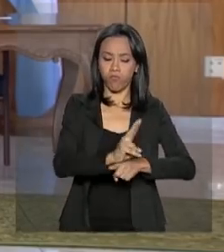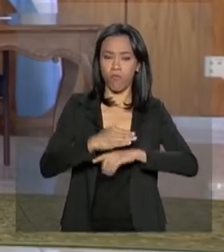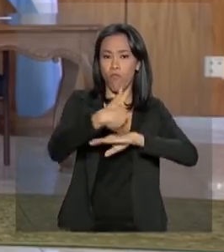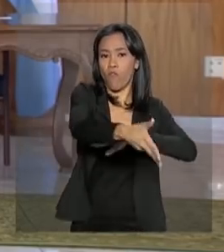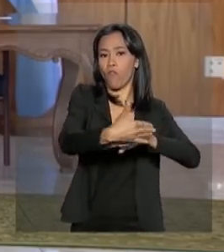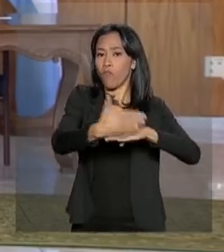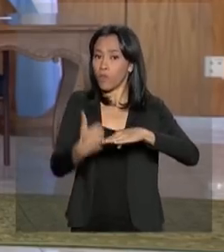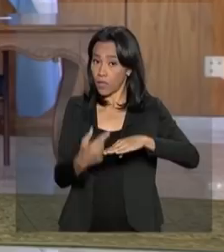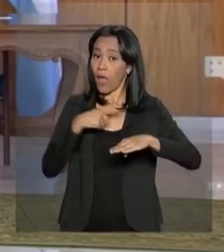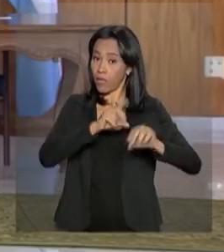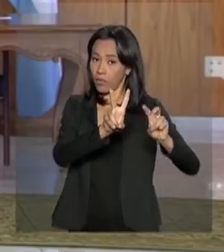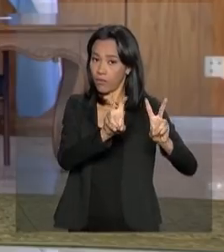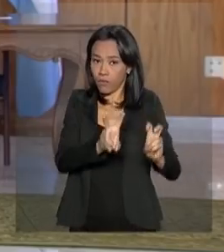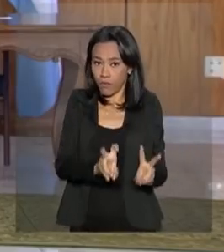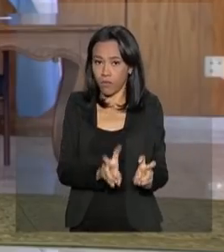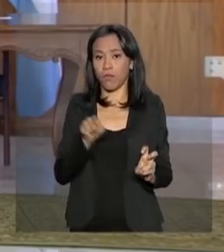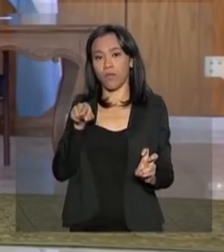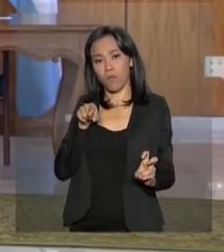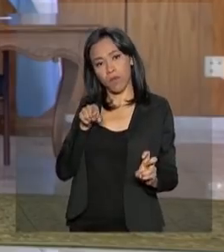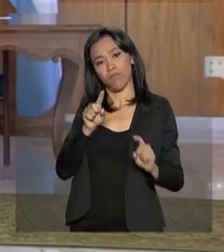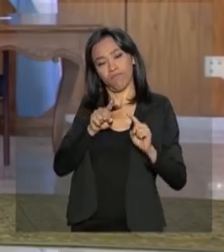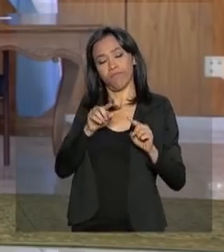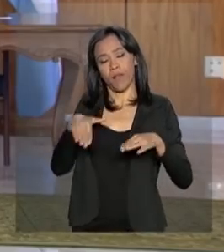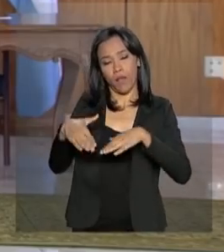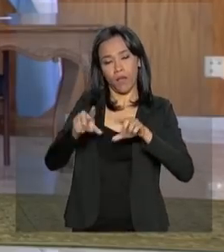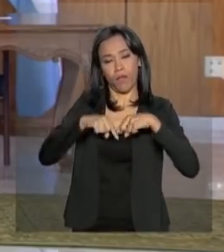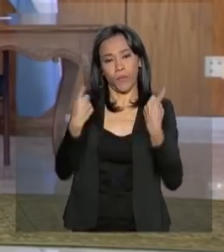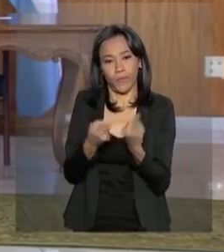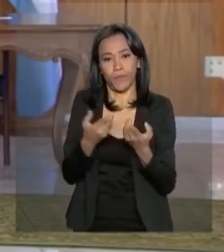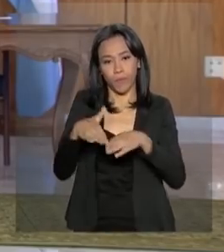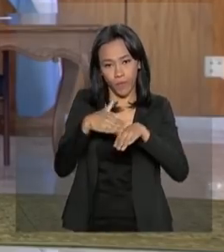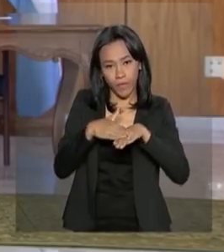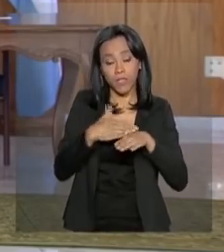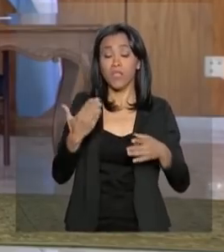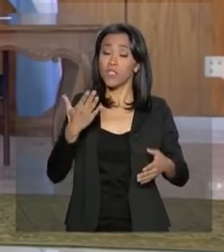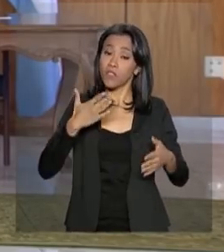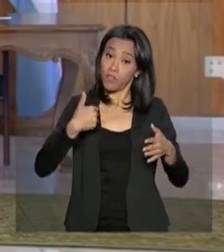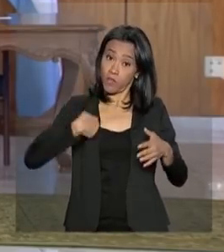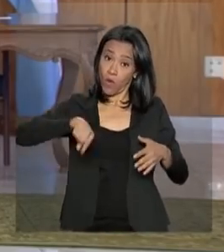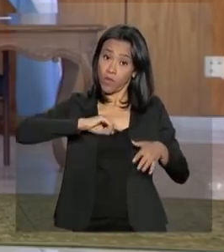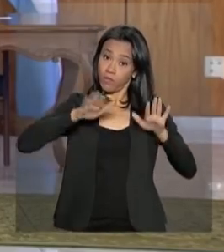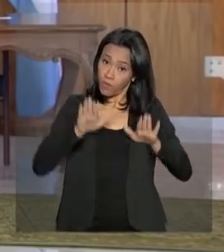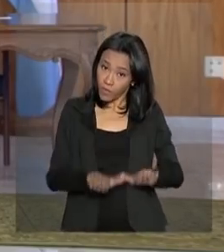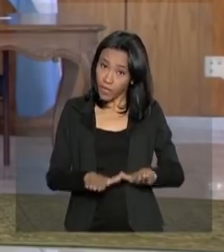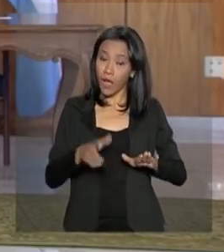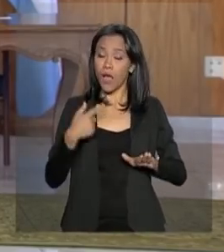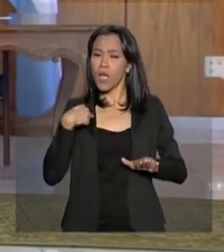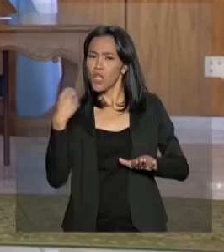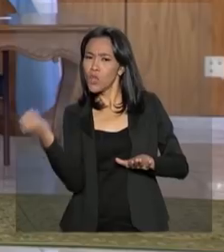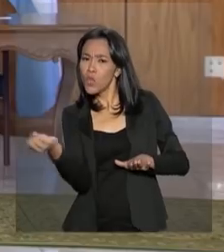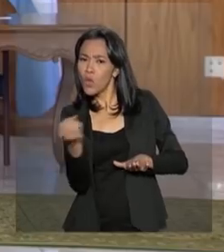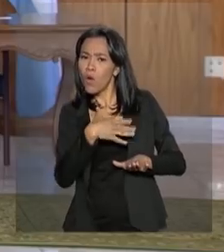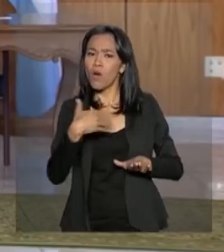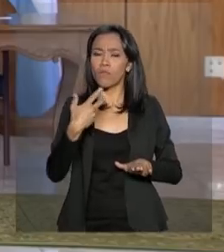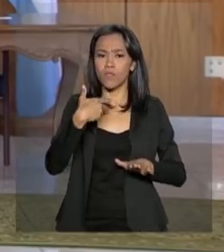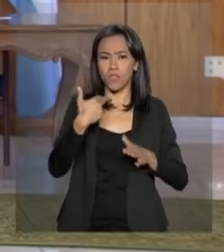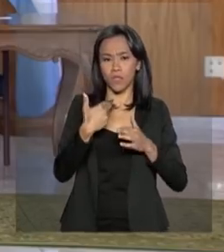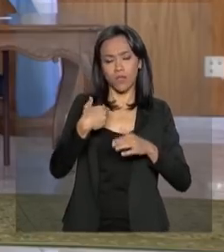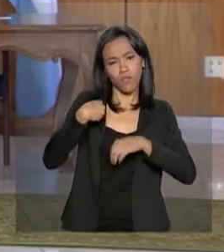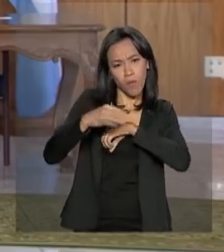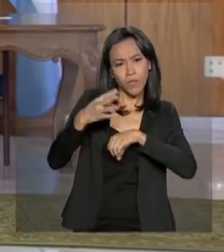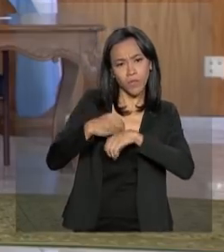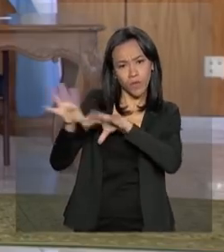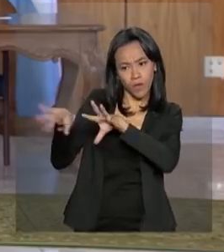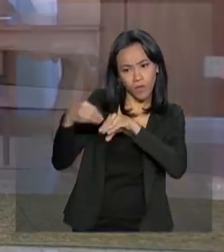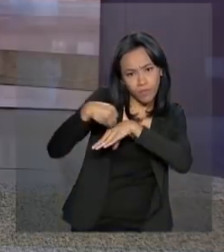estar presentes na pauta desse encontro. A gente fica por aqui e volta a qualquer momento com novas informações para você. Não saia